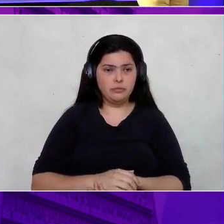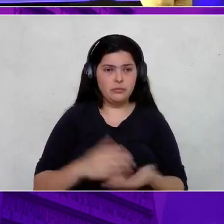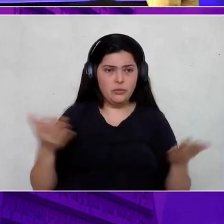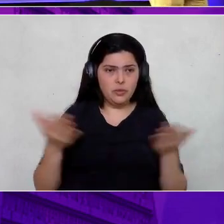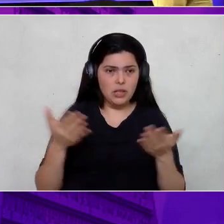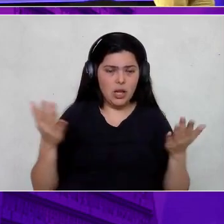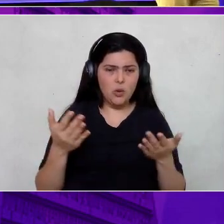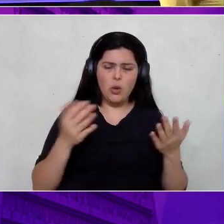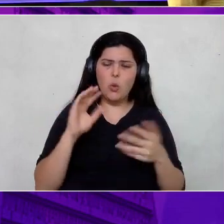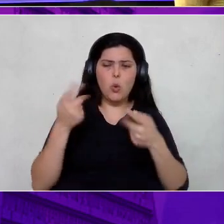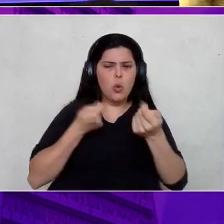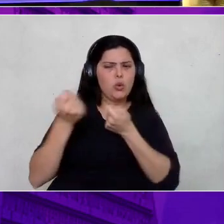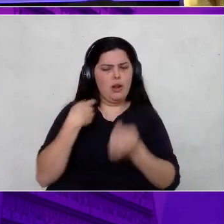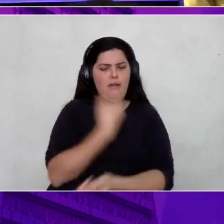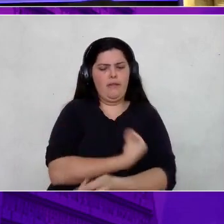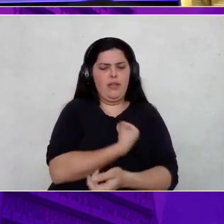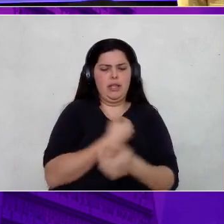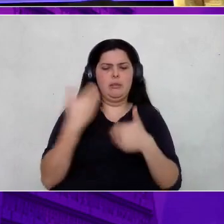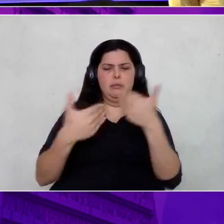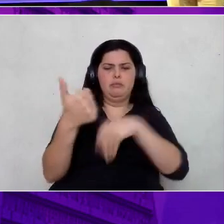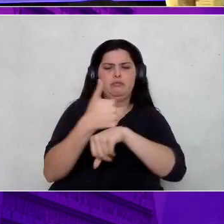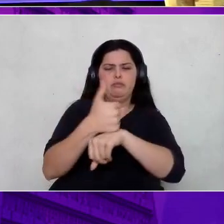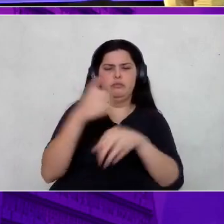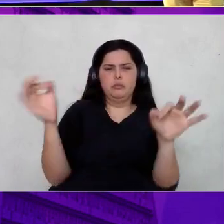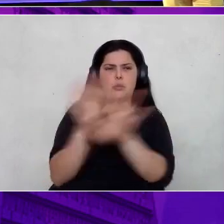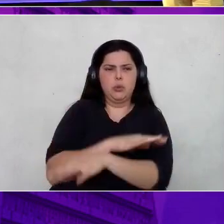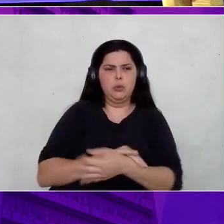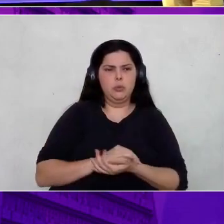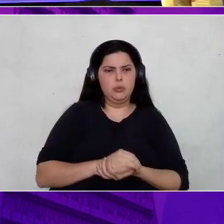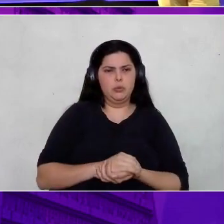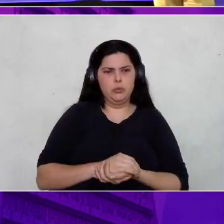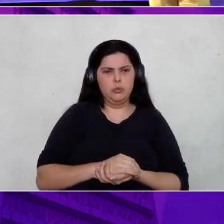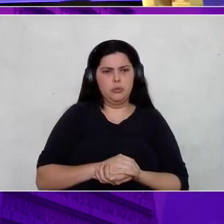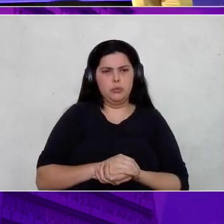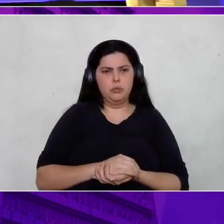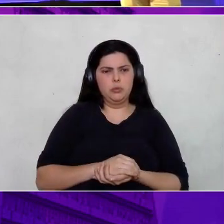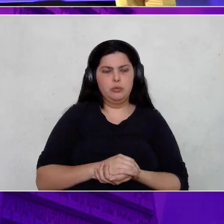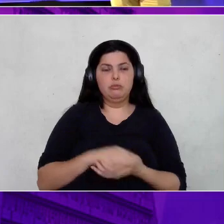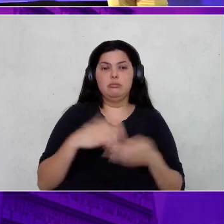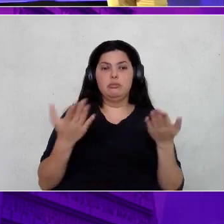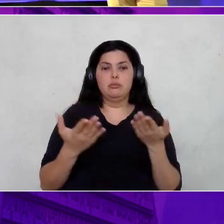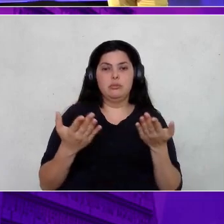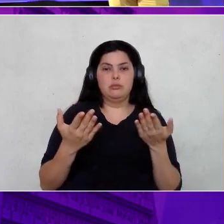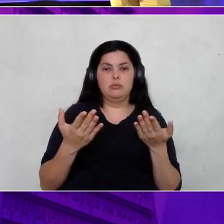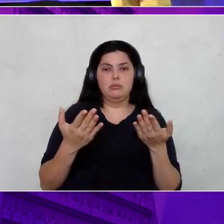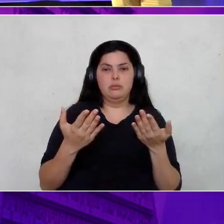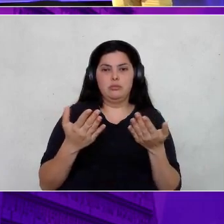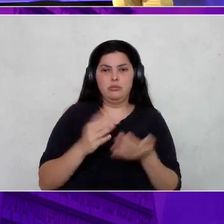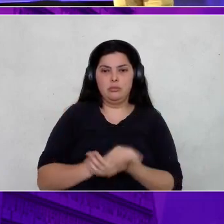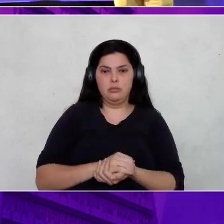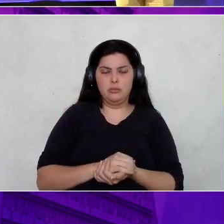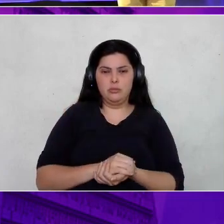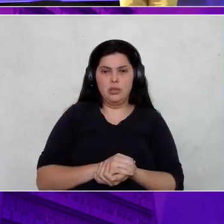da minha vida, da minha carreira. E nesse momento, eu faço,